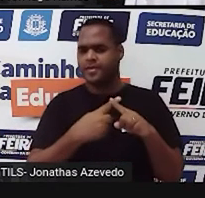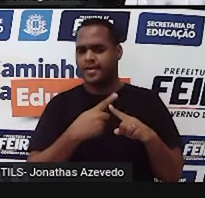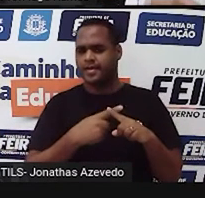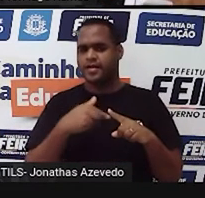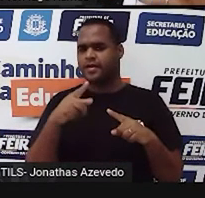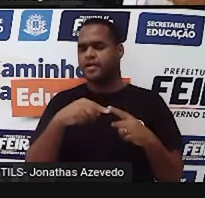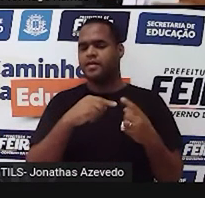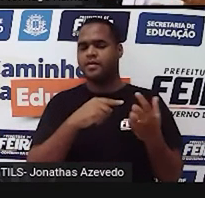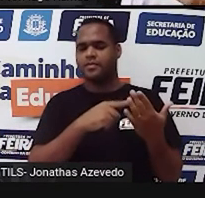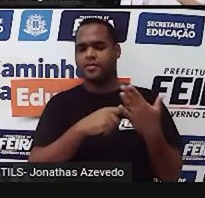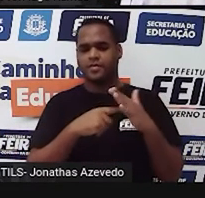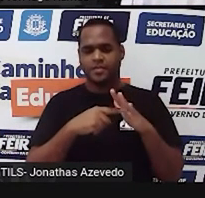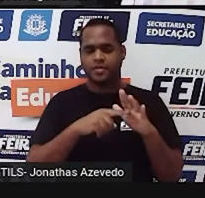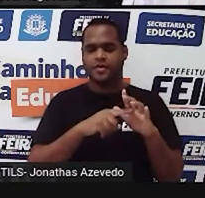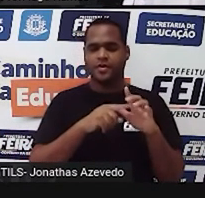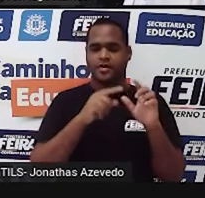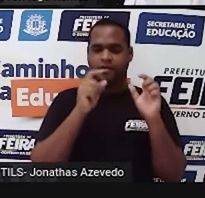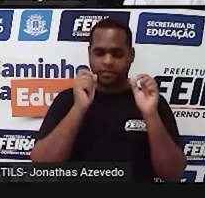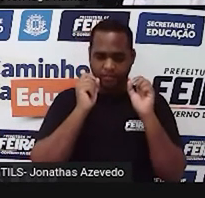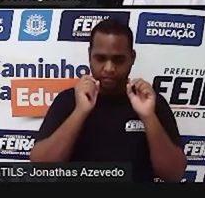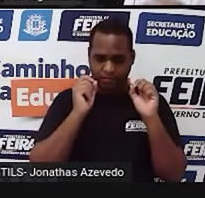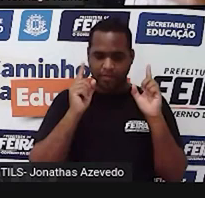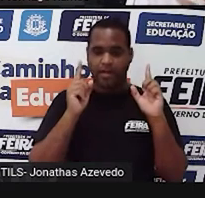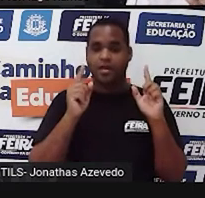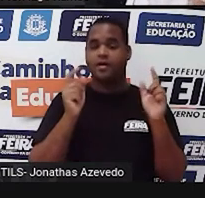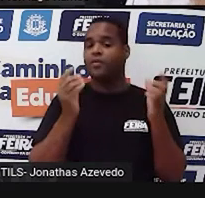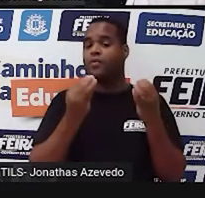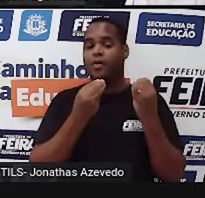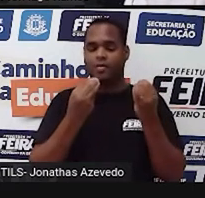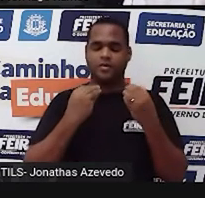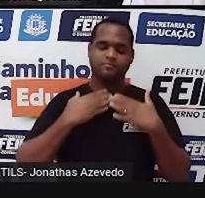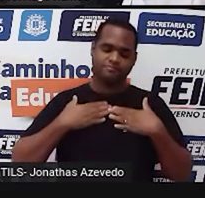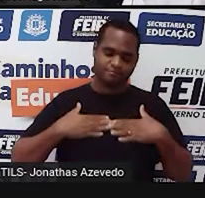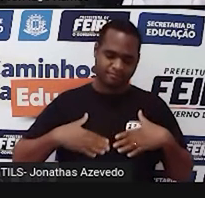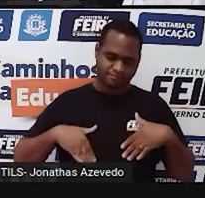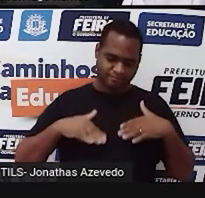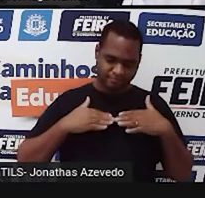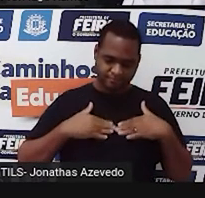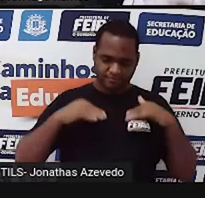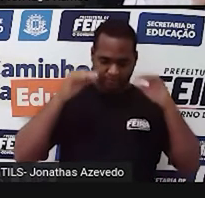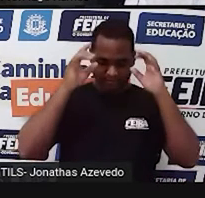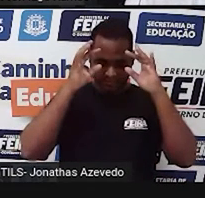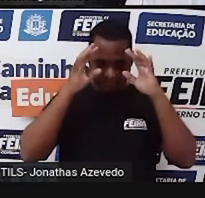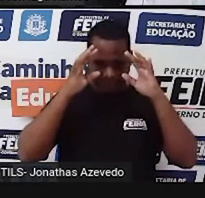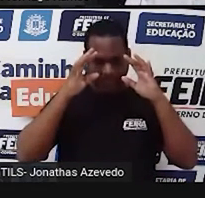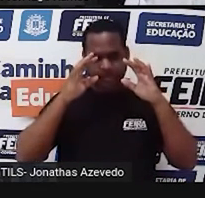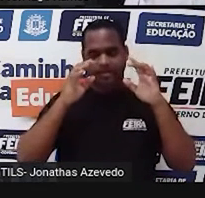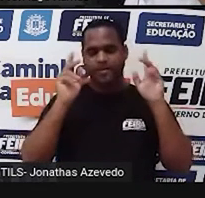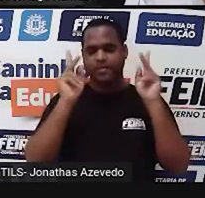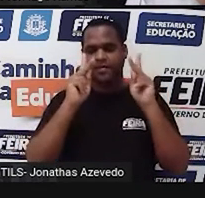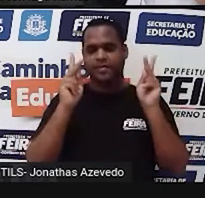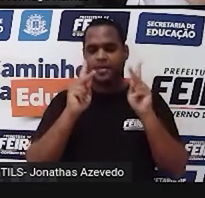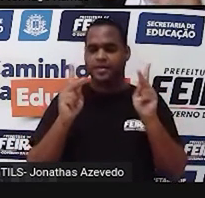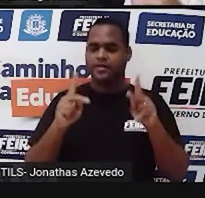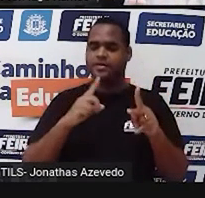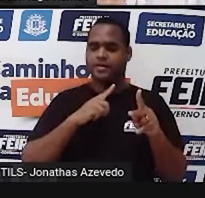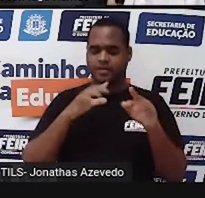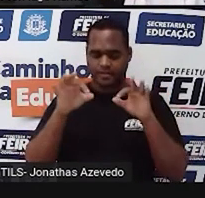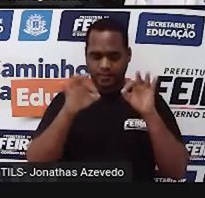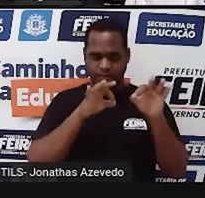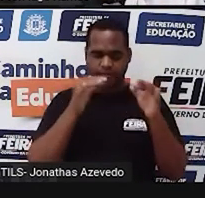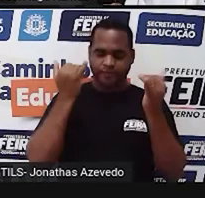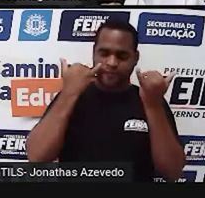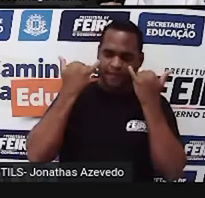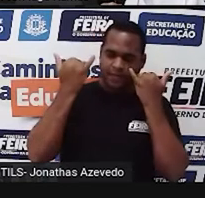pausa a gente respira, né? Tranquiliza o nosso cérebro, organiza as